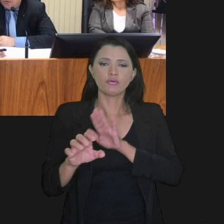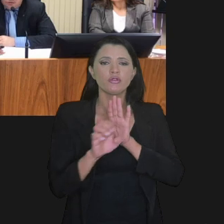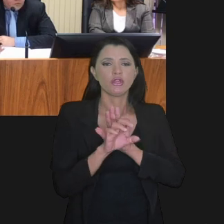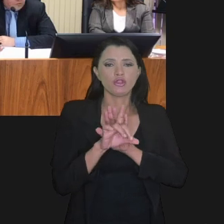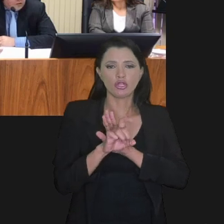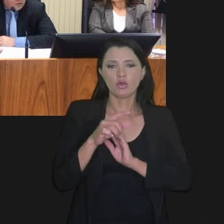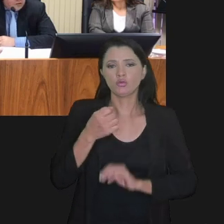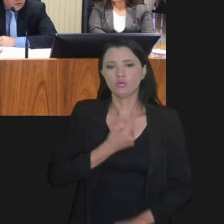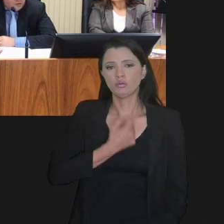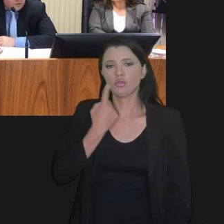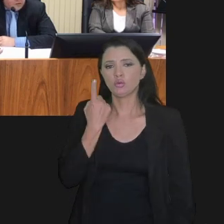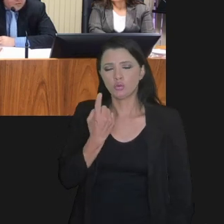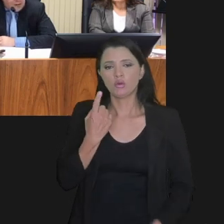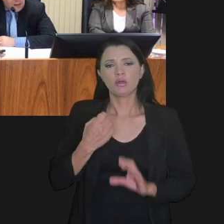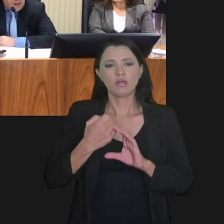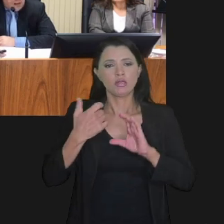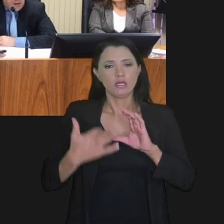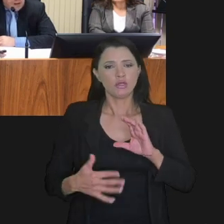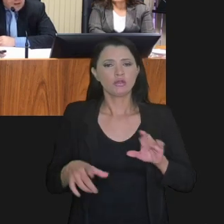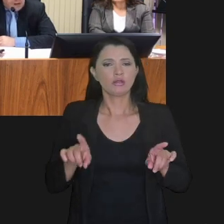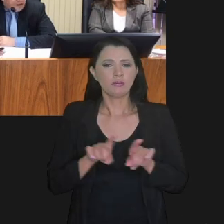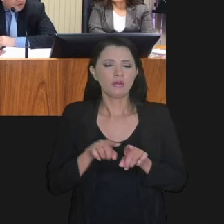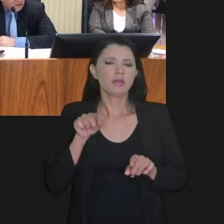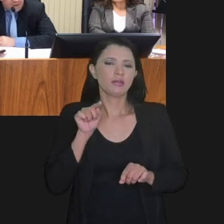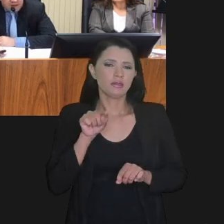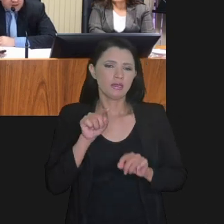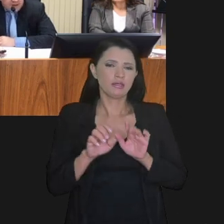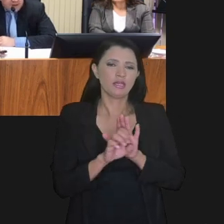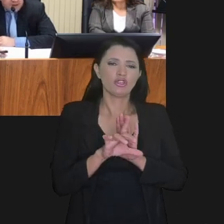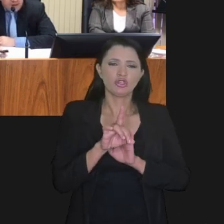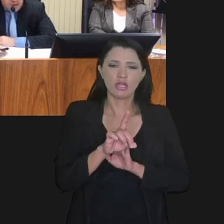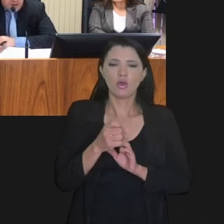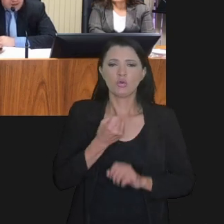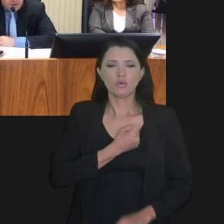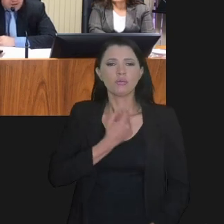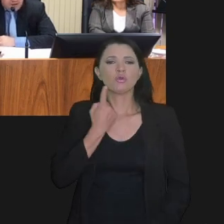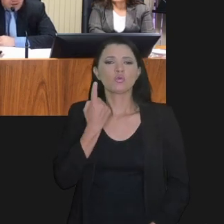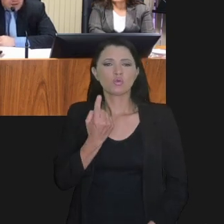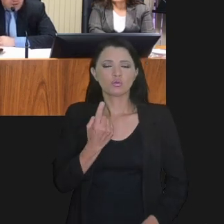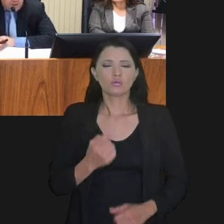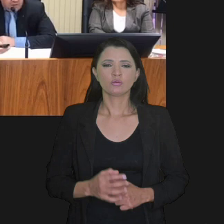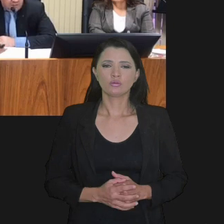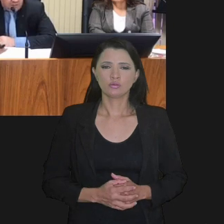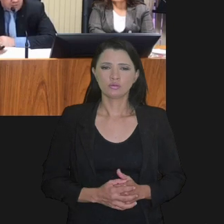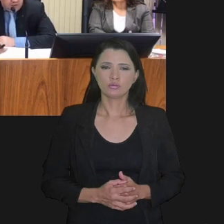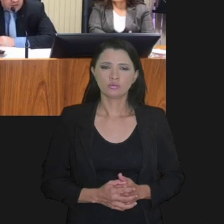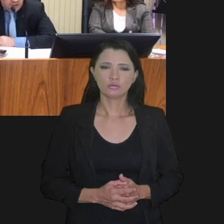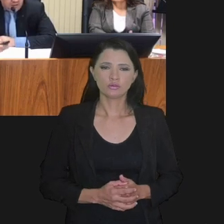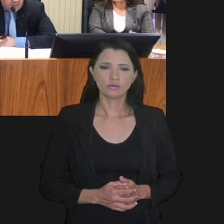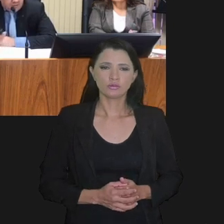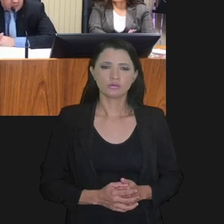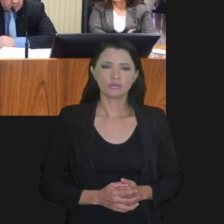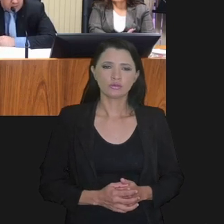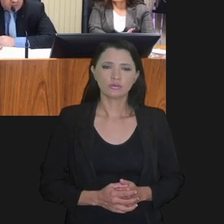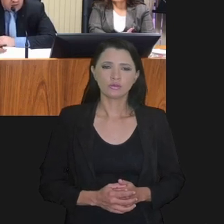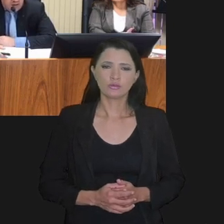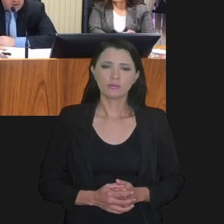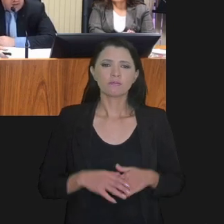público-alvo do edital número um. A característica também do edital número um é